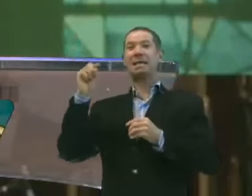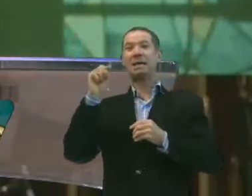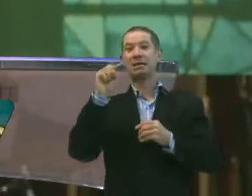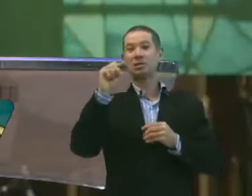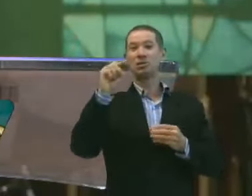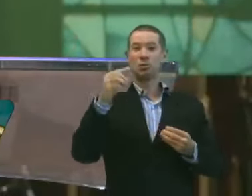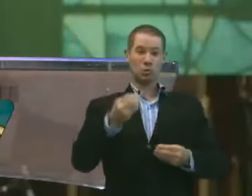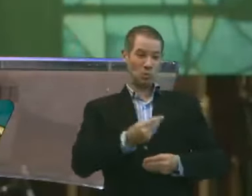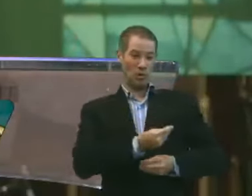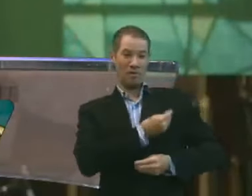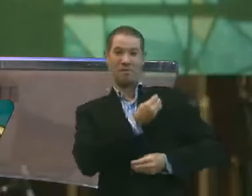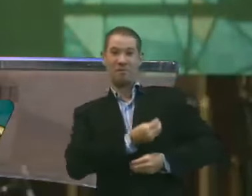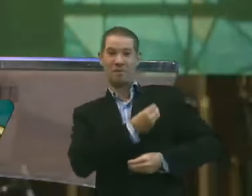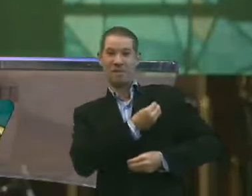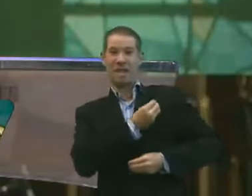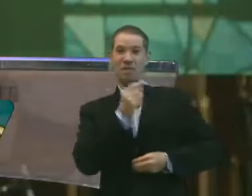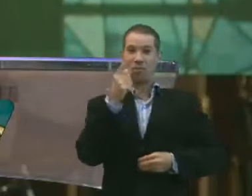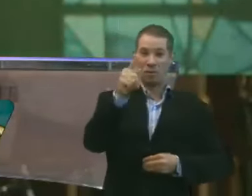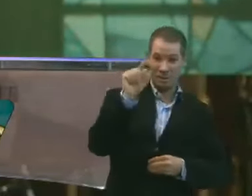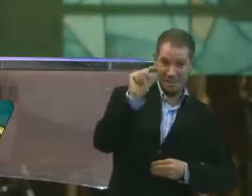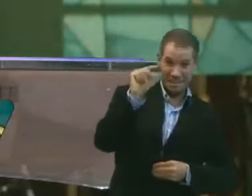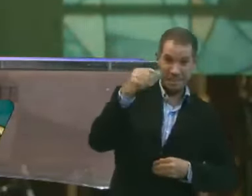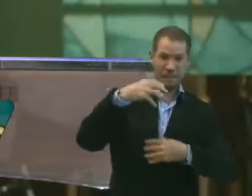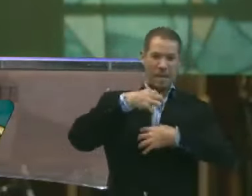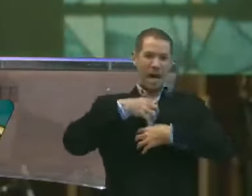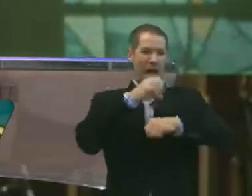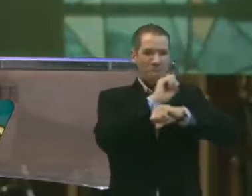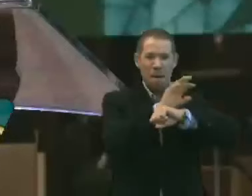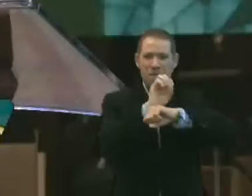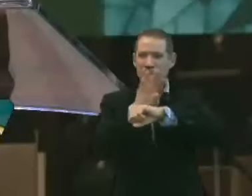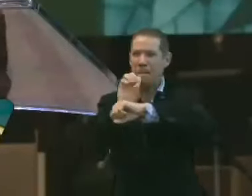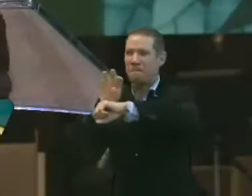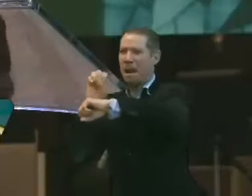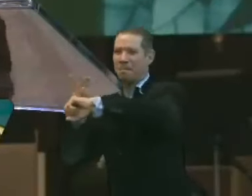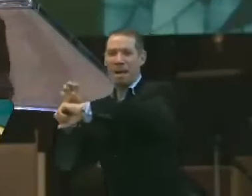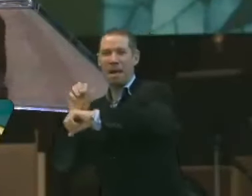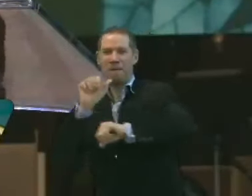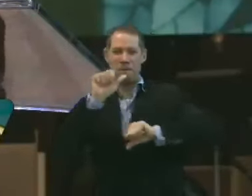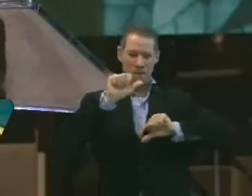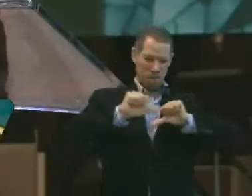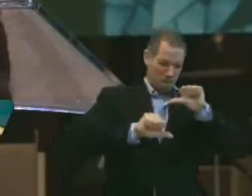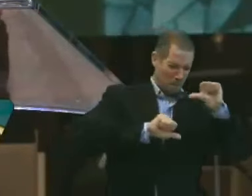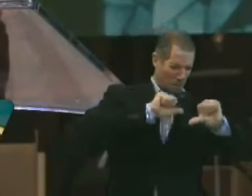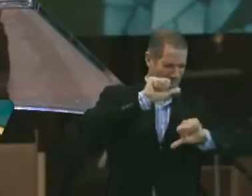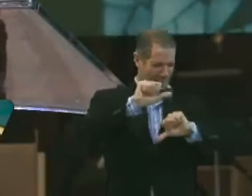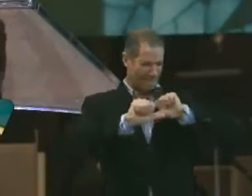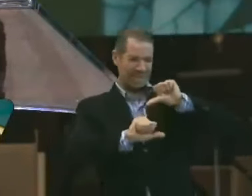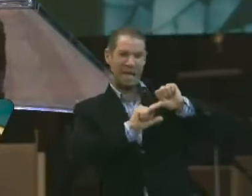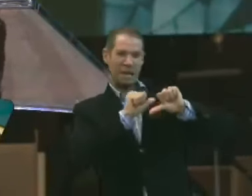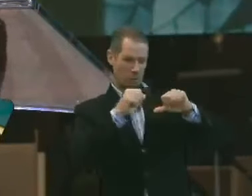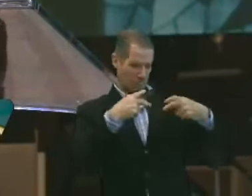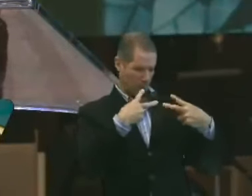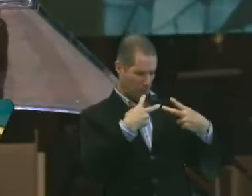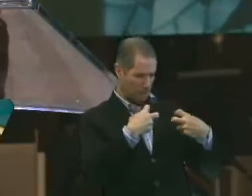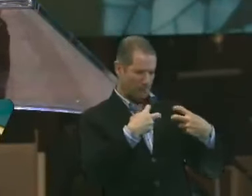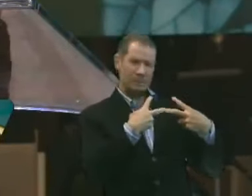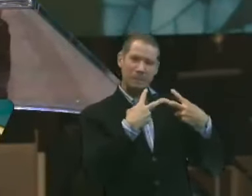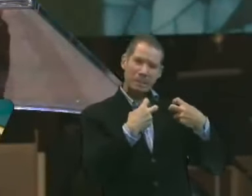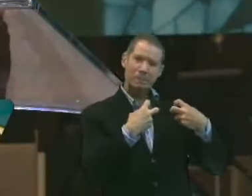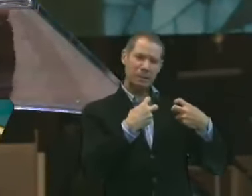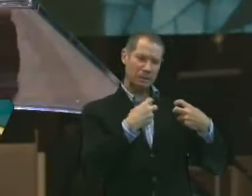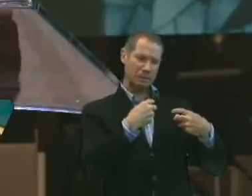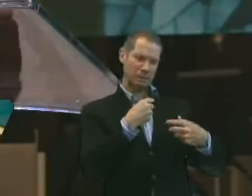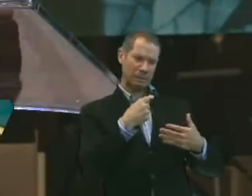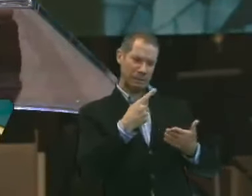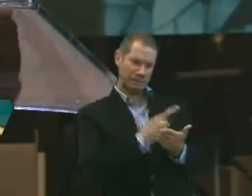E através de você. Em você. Mudando tudo. Que você percebe. De certa forma. Que